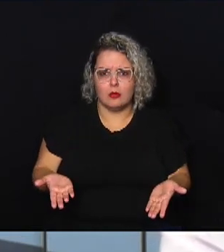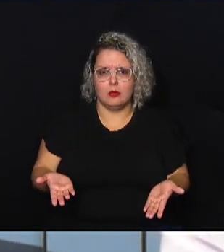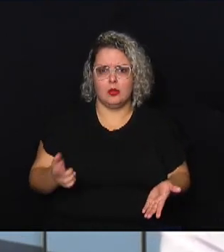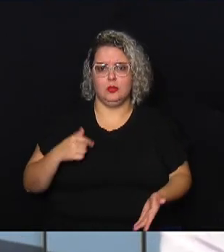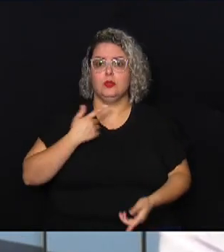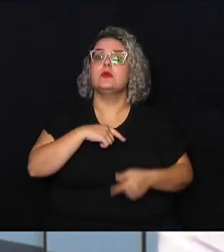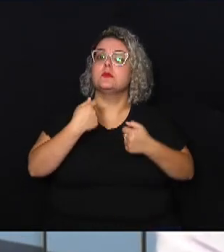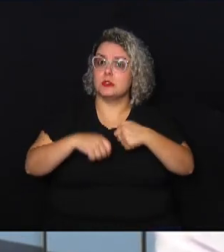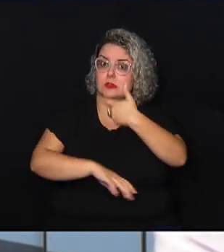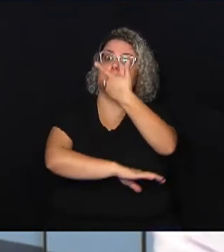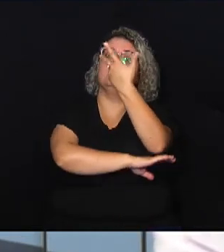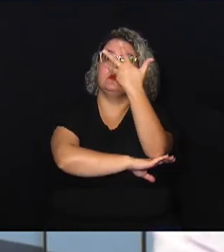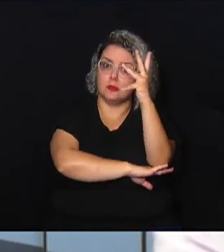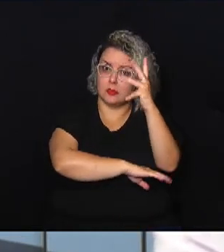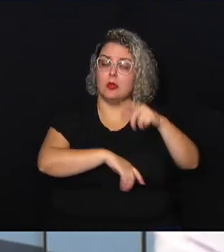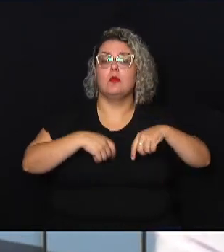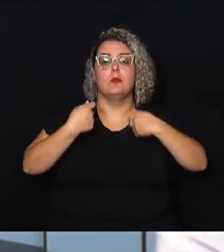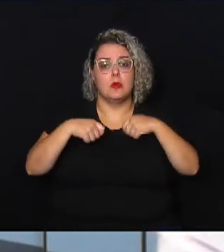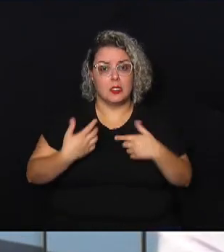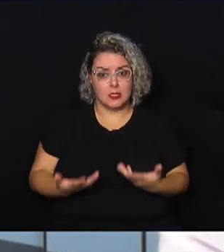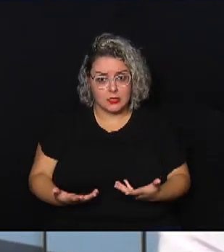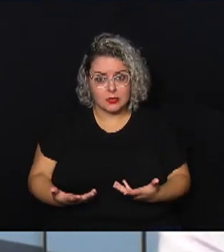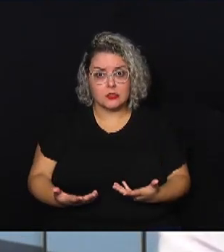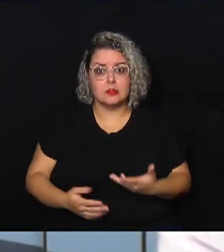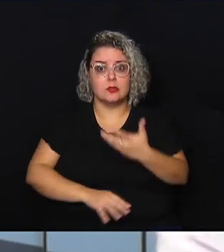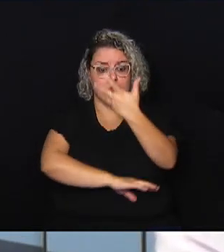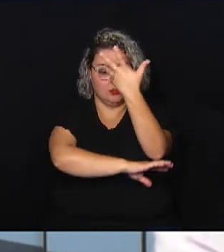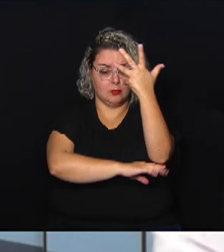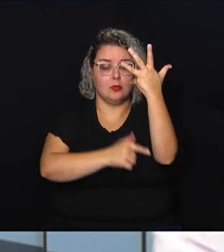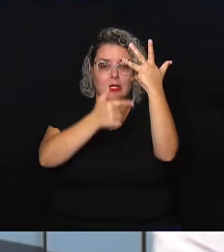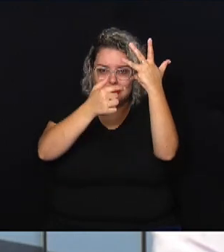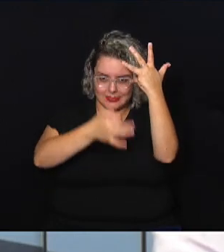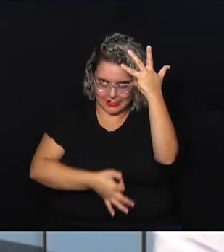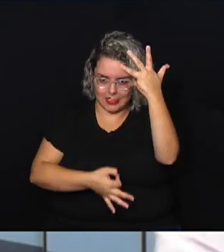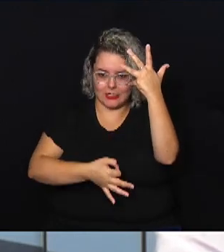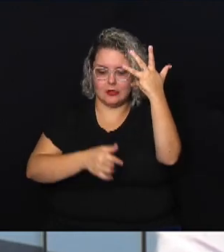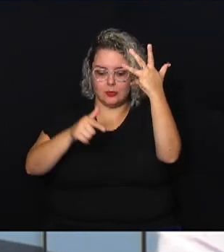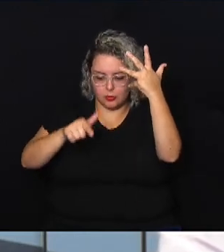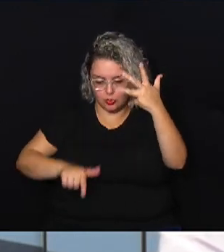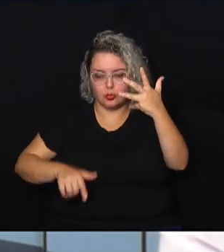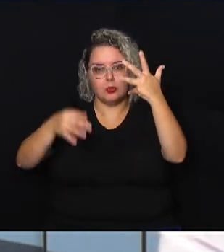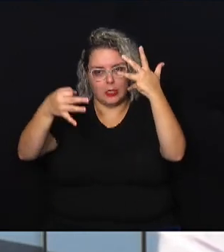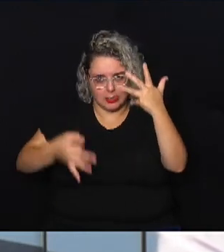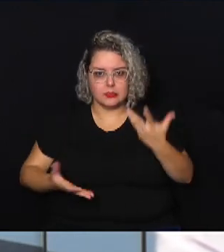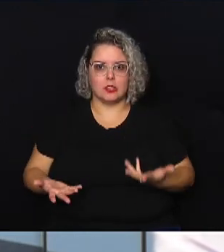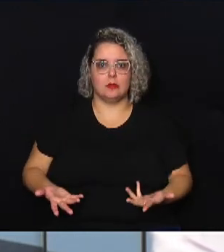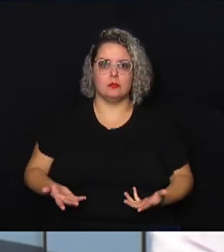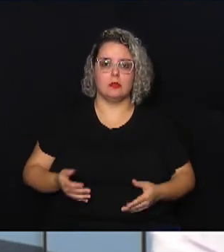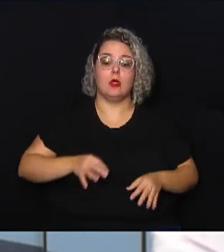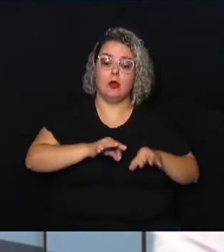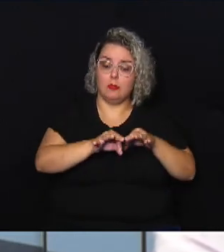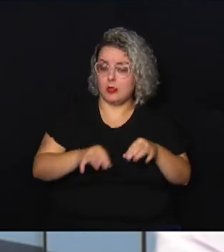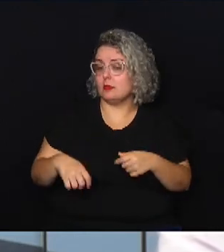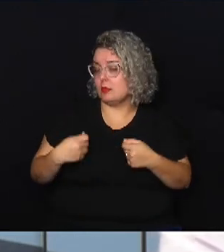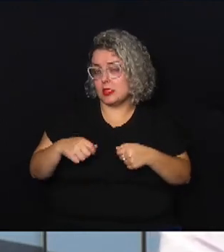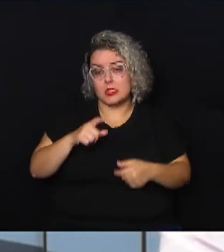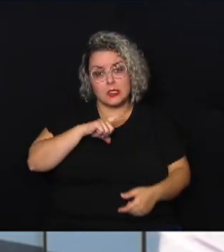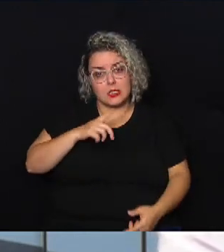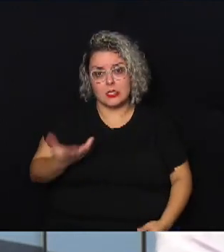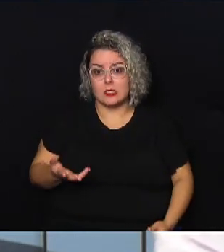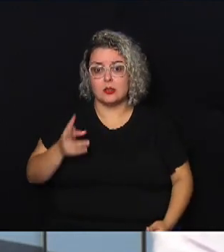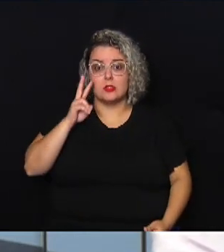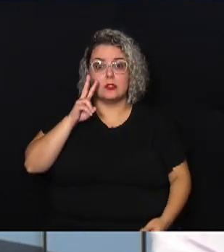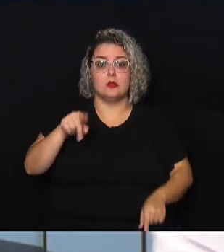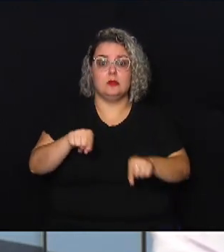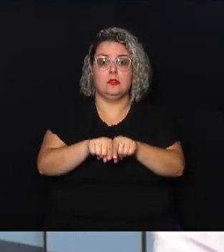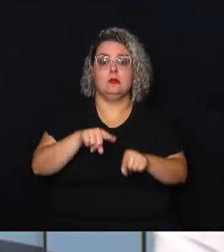das árvores. Nós precisamos da árvore certa no lugar certo. Sim. Então, é um planejamento que nós temos que ter. Nós vemos também,